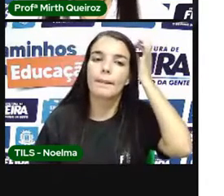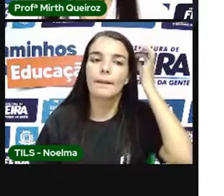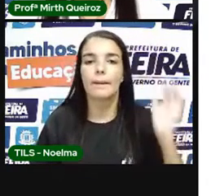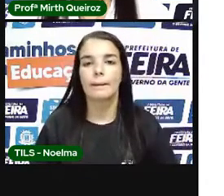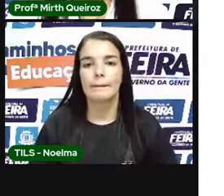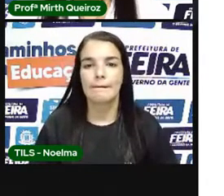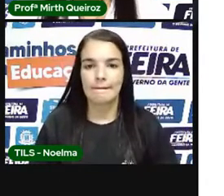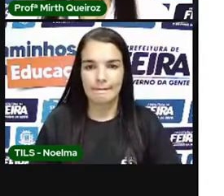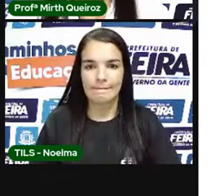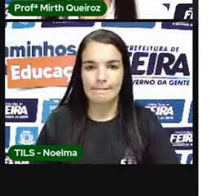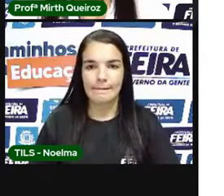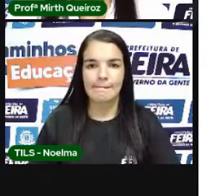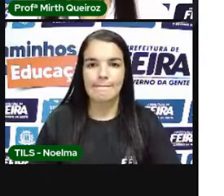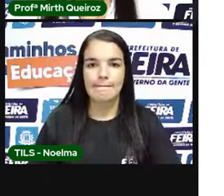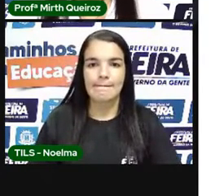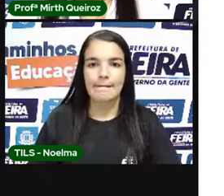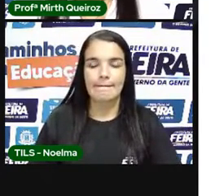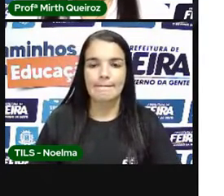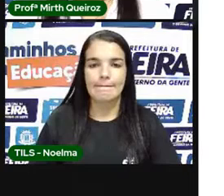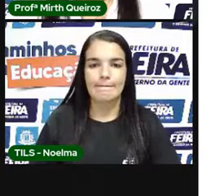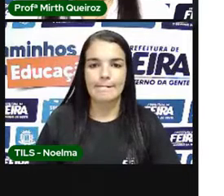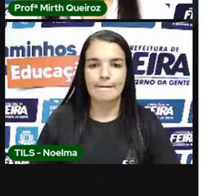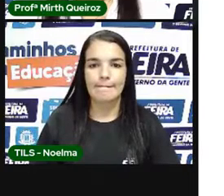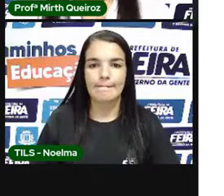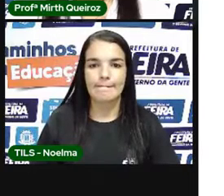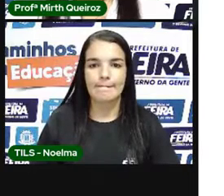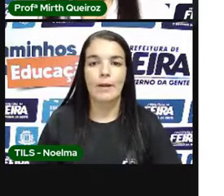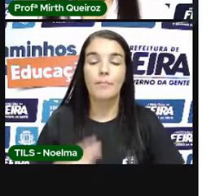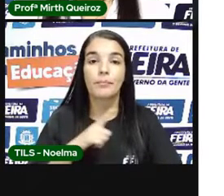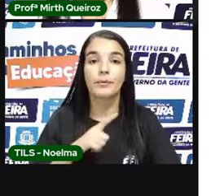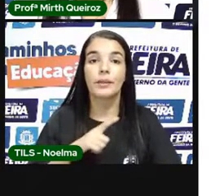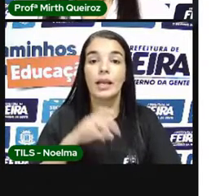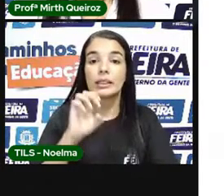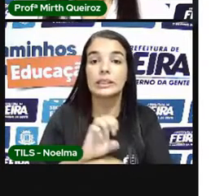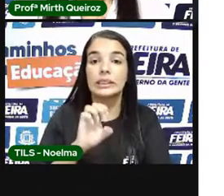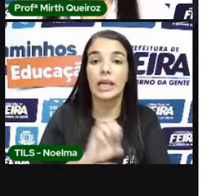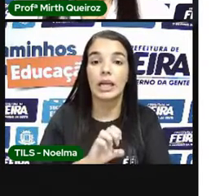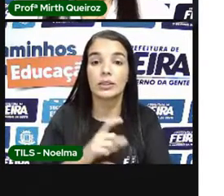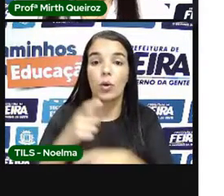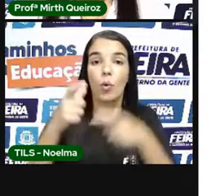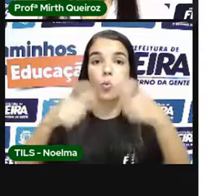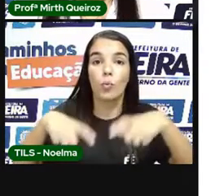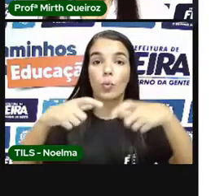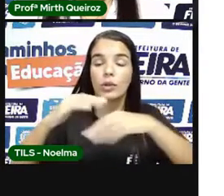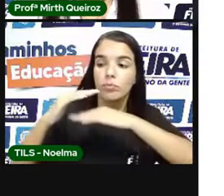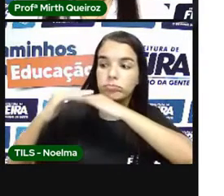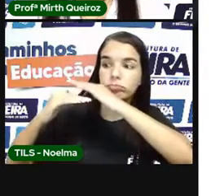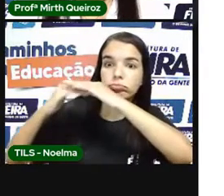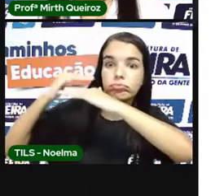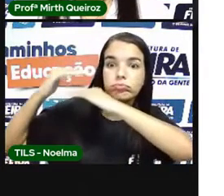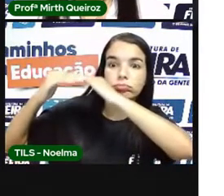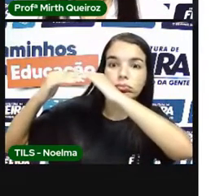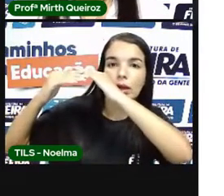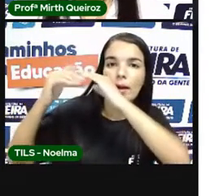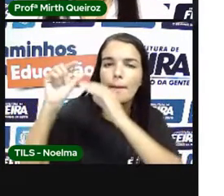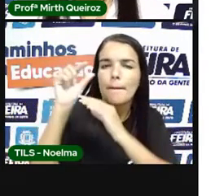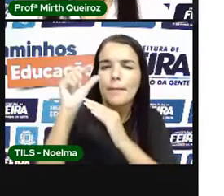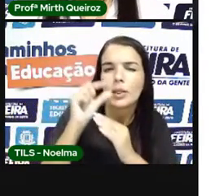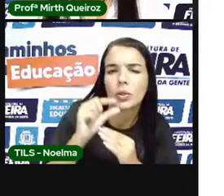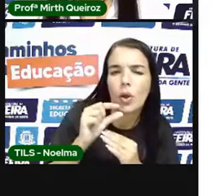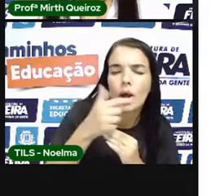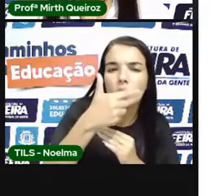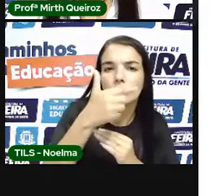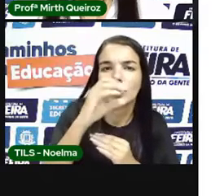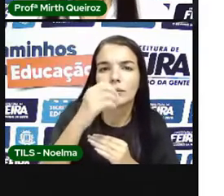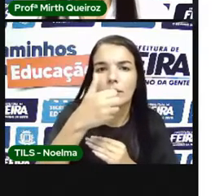2015 E 2016 Tem estados Onde a evolução Do desmatamento Foi menor Em